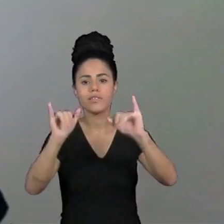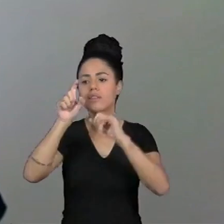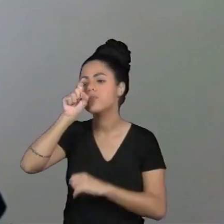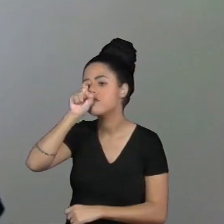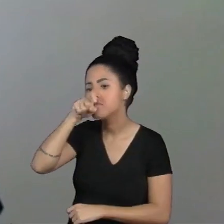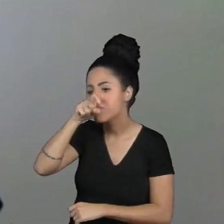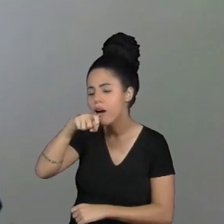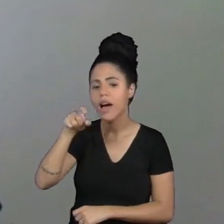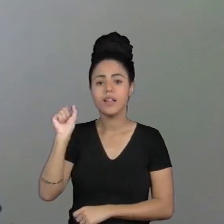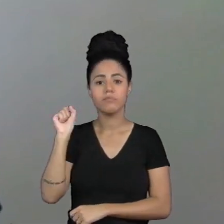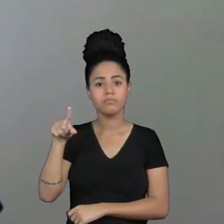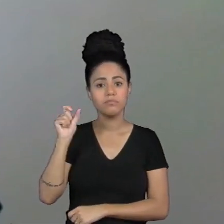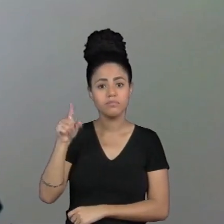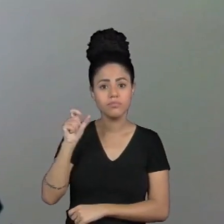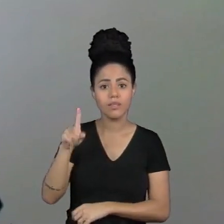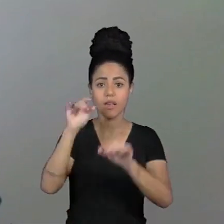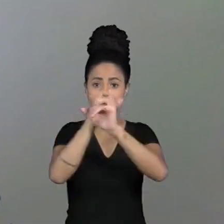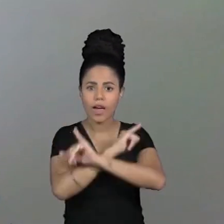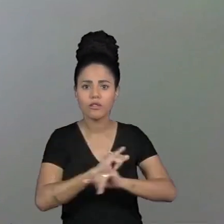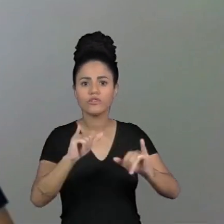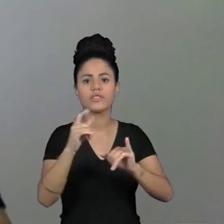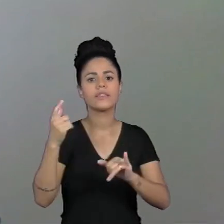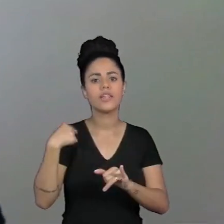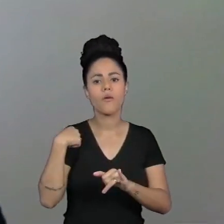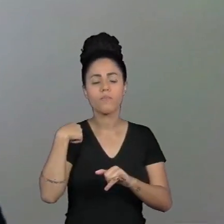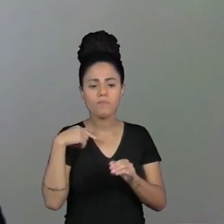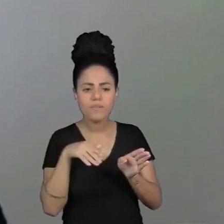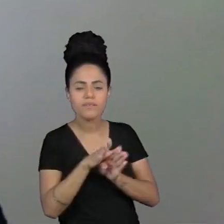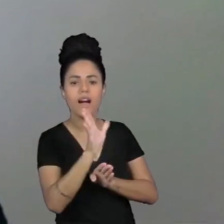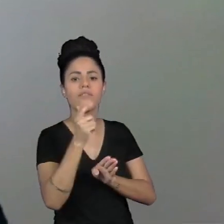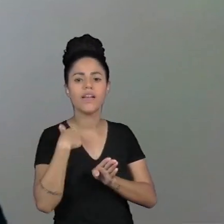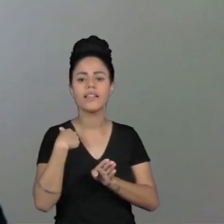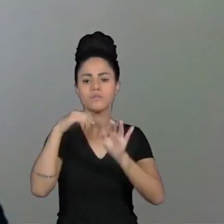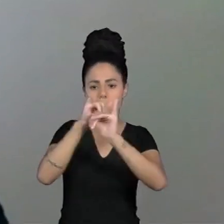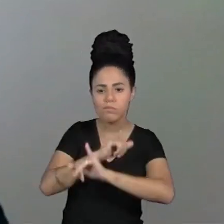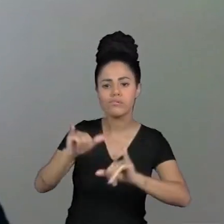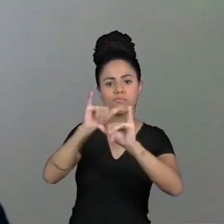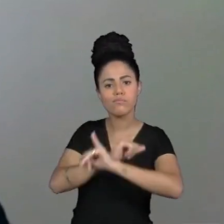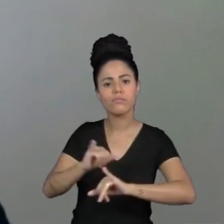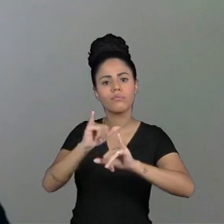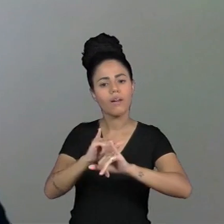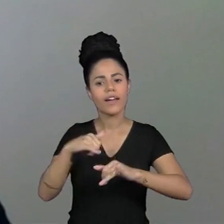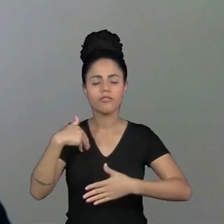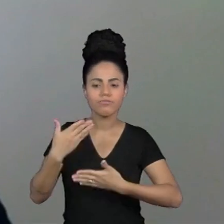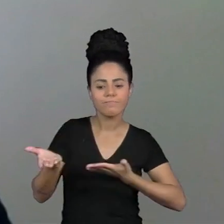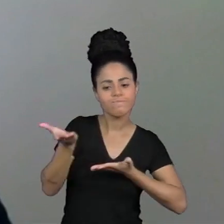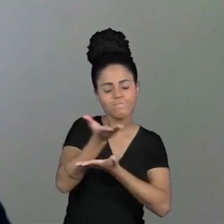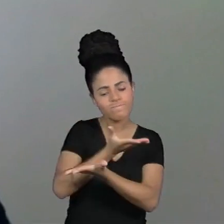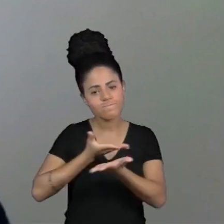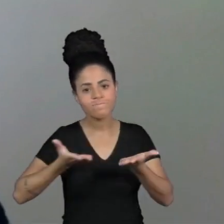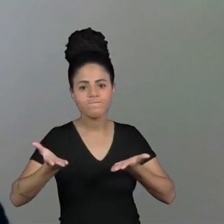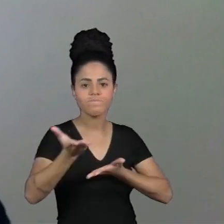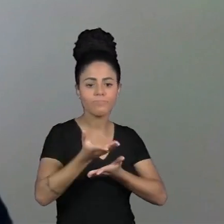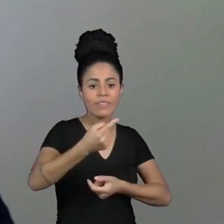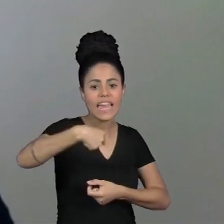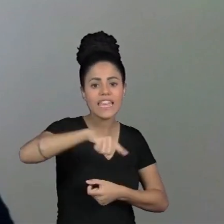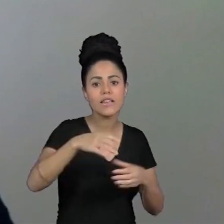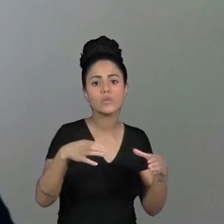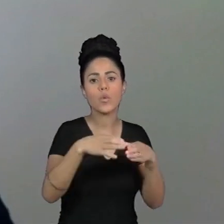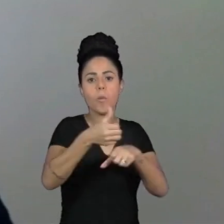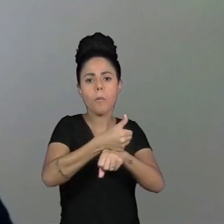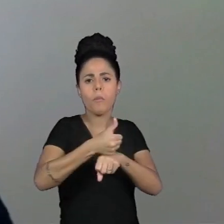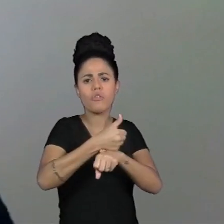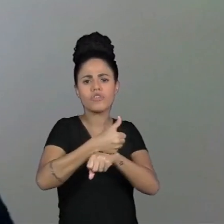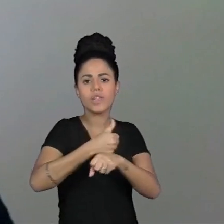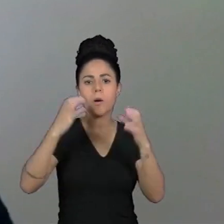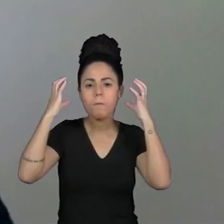eles que era eu que estava repassando as informações mas com isso eu fui conseguindo envolvê-los e despertar neles o orgulho